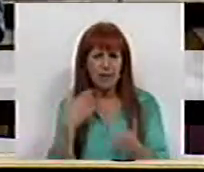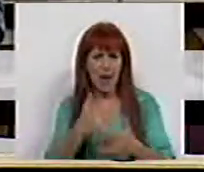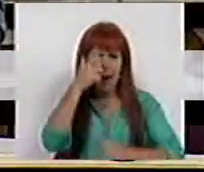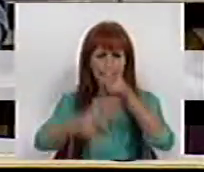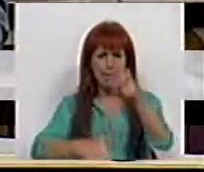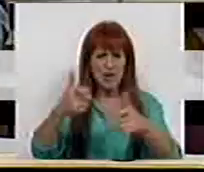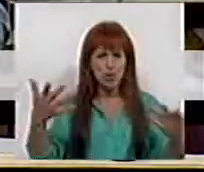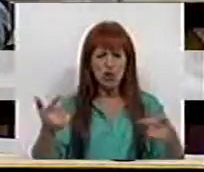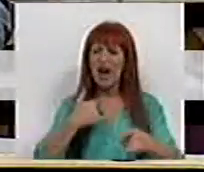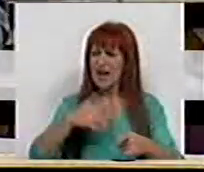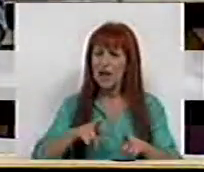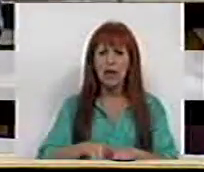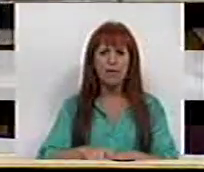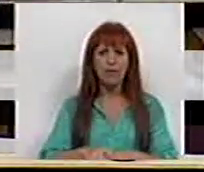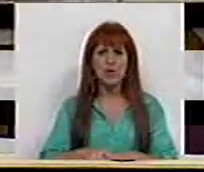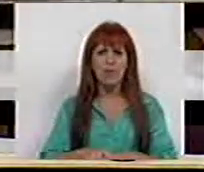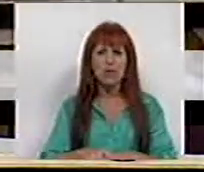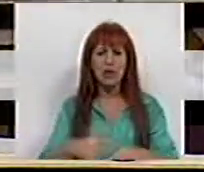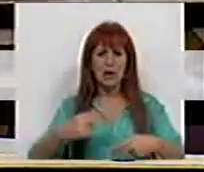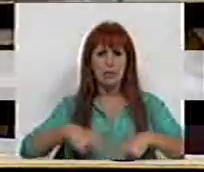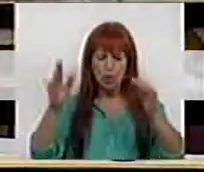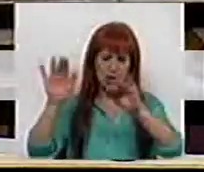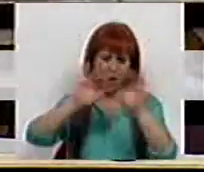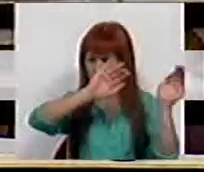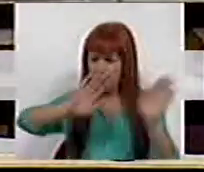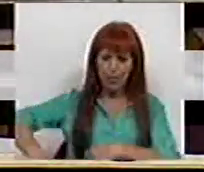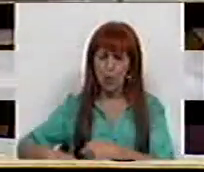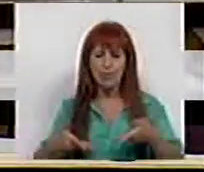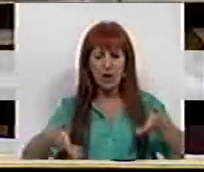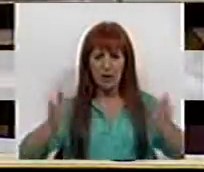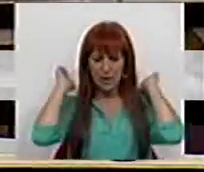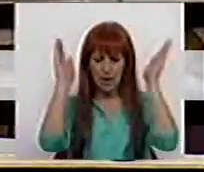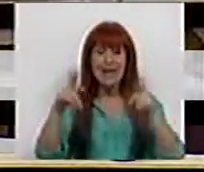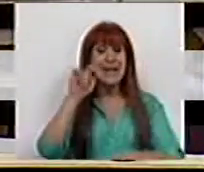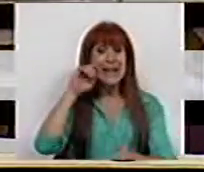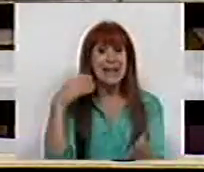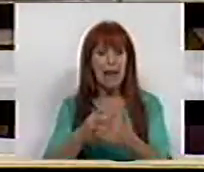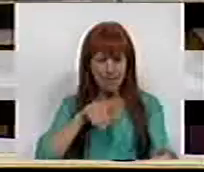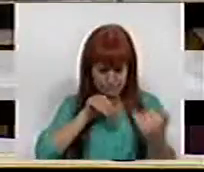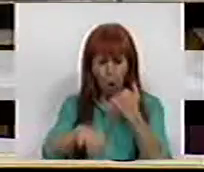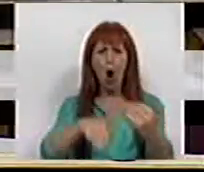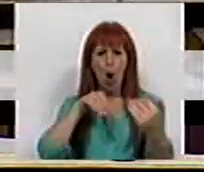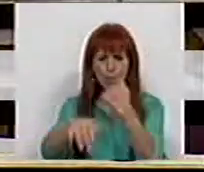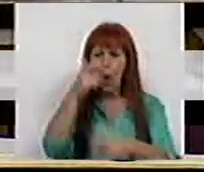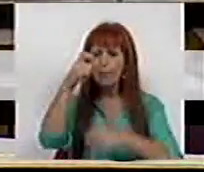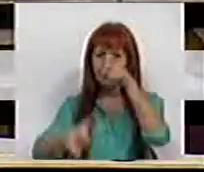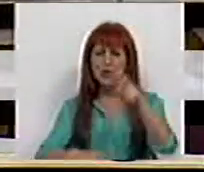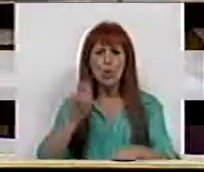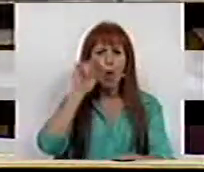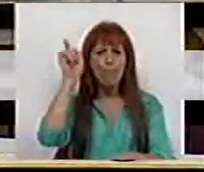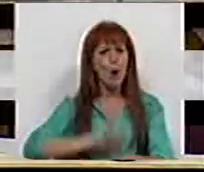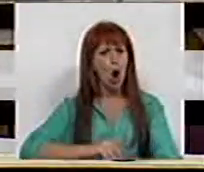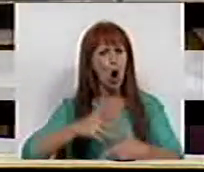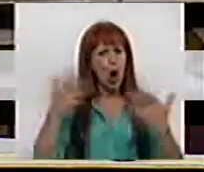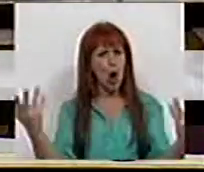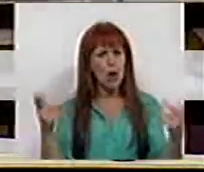das populações, queremos abolir as portagens nestas vias com a garantia da mobilidade aos cidadãos e